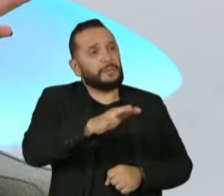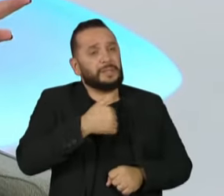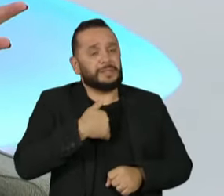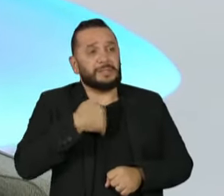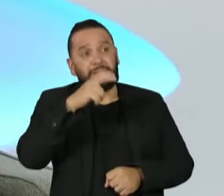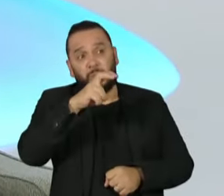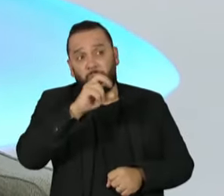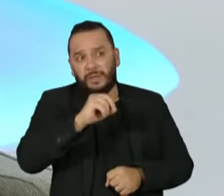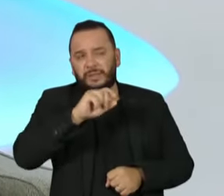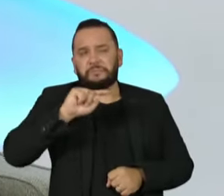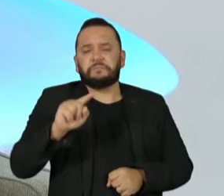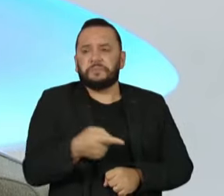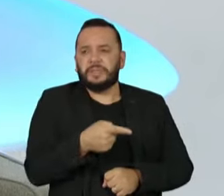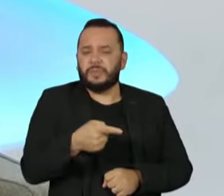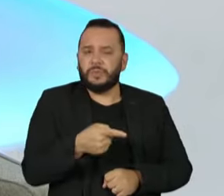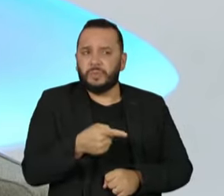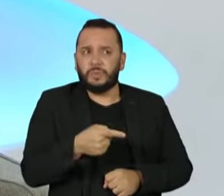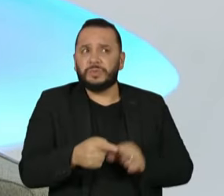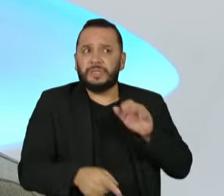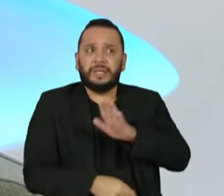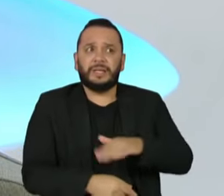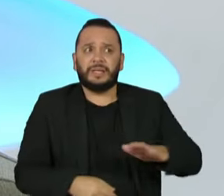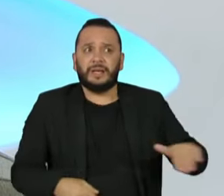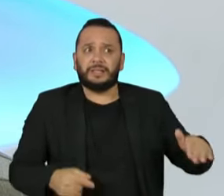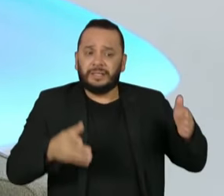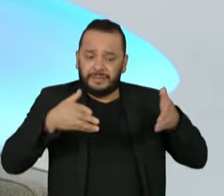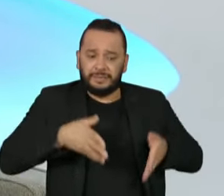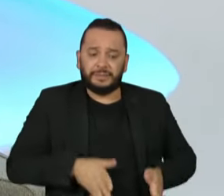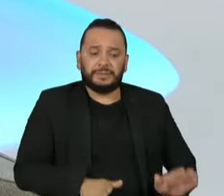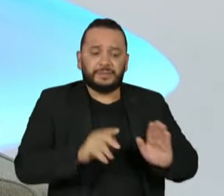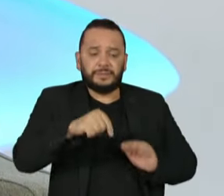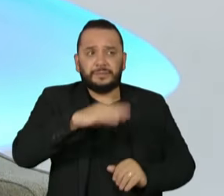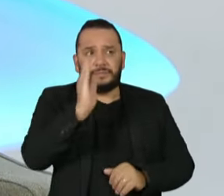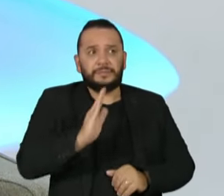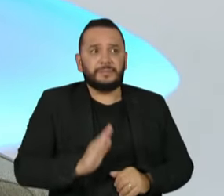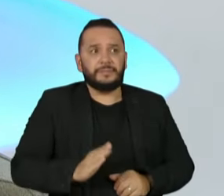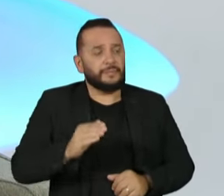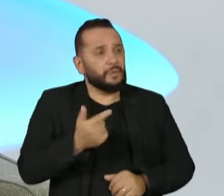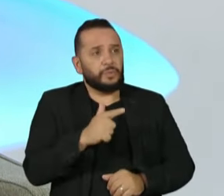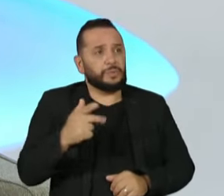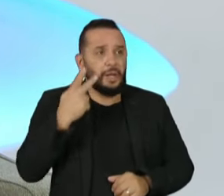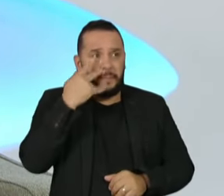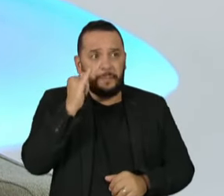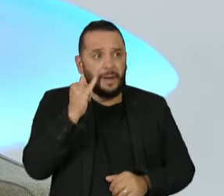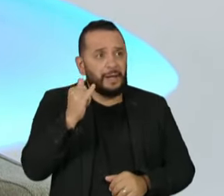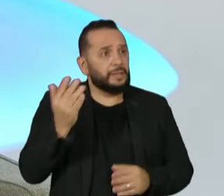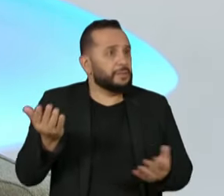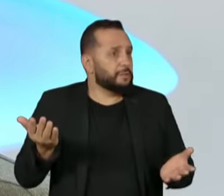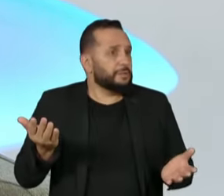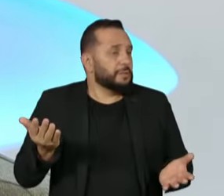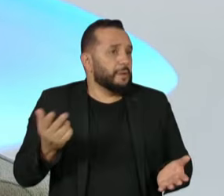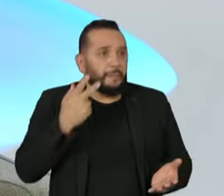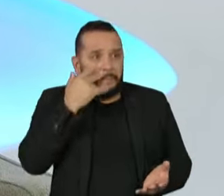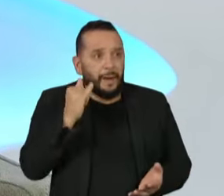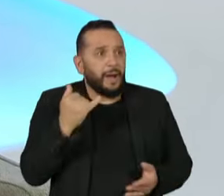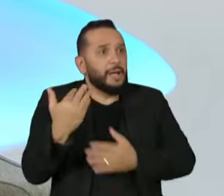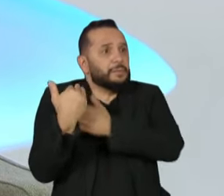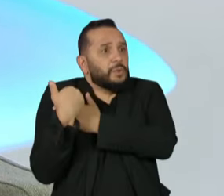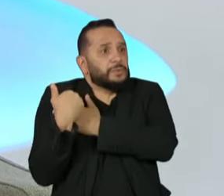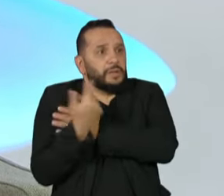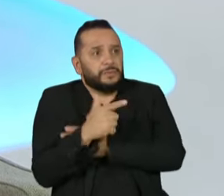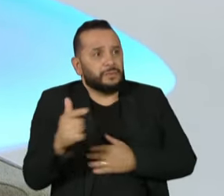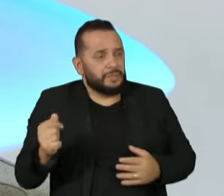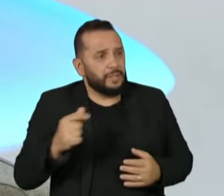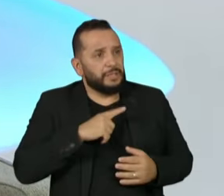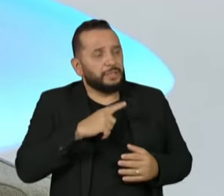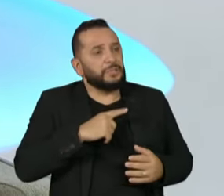50 mil, para números redondos, de crianças que nascem no Brasil sem a paternidade responsável. Quer dizer, o pai não entra na